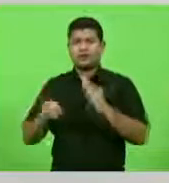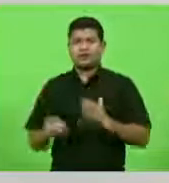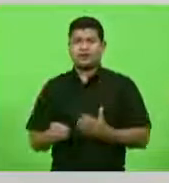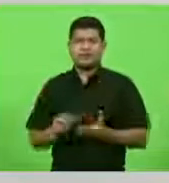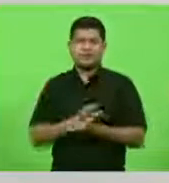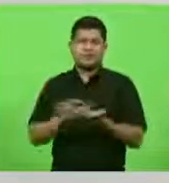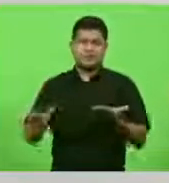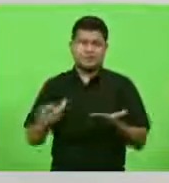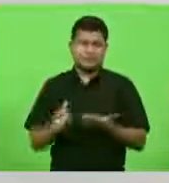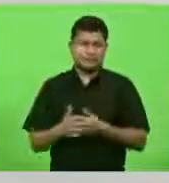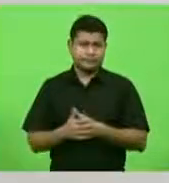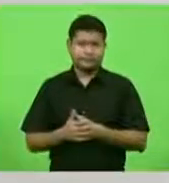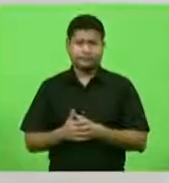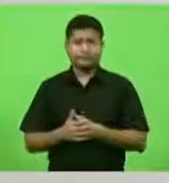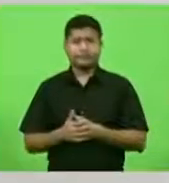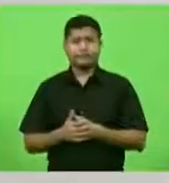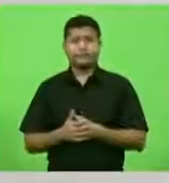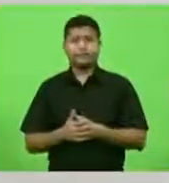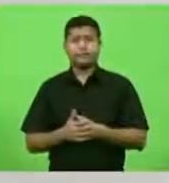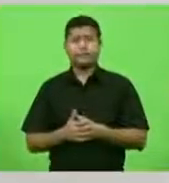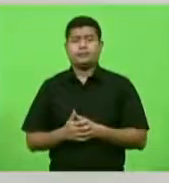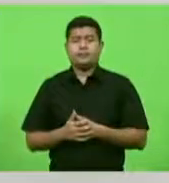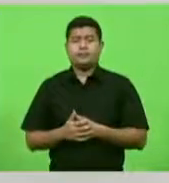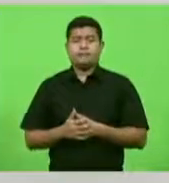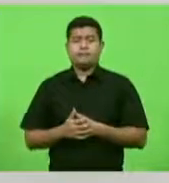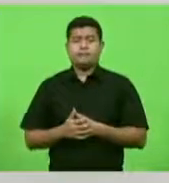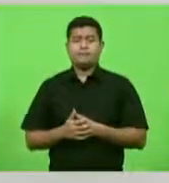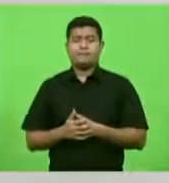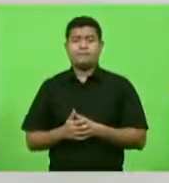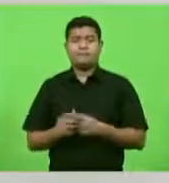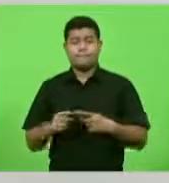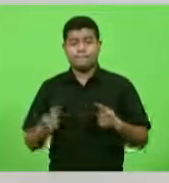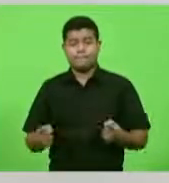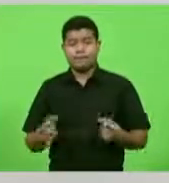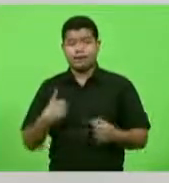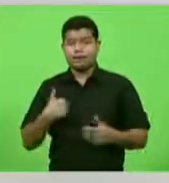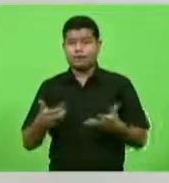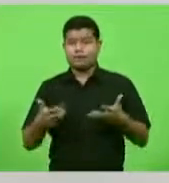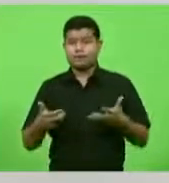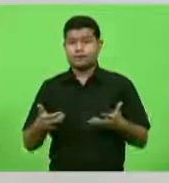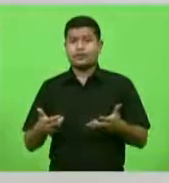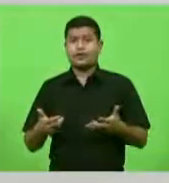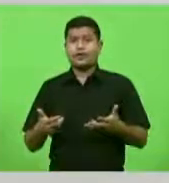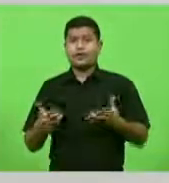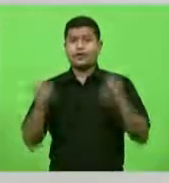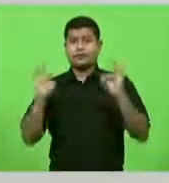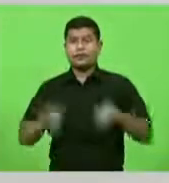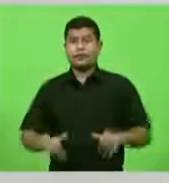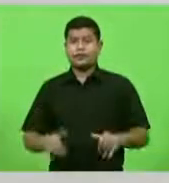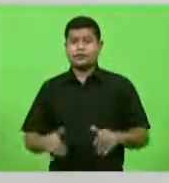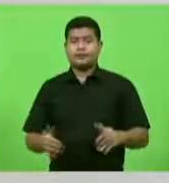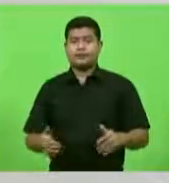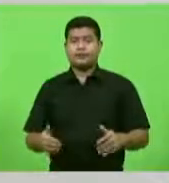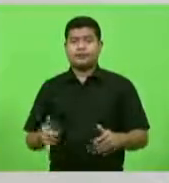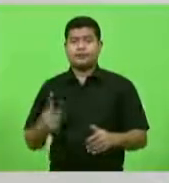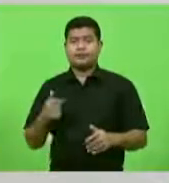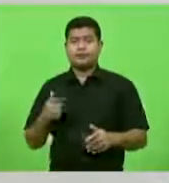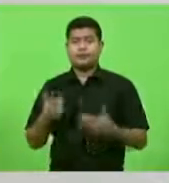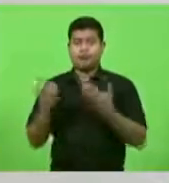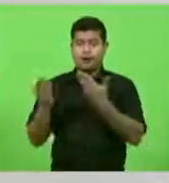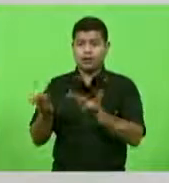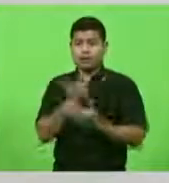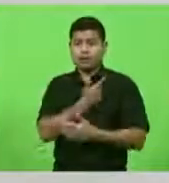social, de uma forma mais efetiva e com maior qualidade. Então, eu quero, nesse momento, finalizando aqui, mesmo esse governo